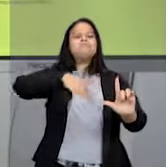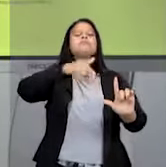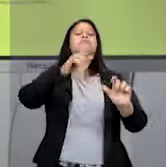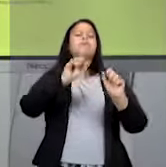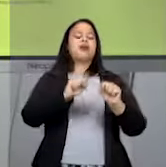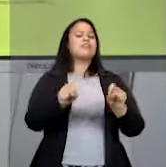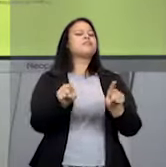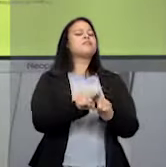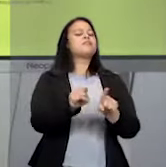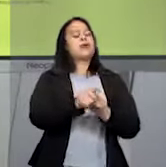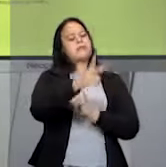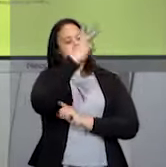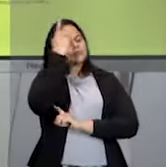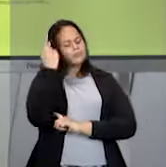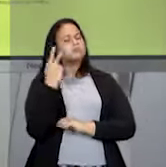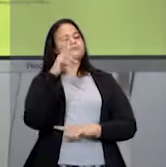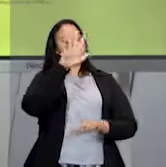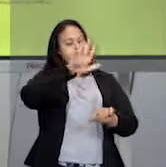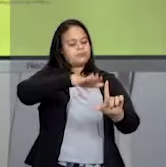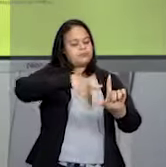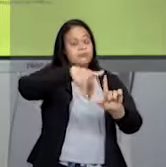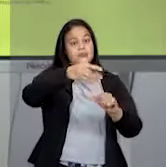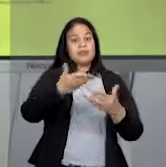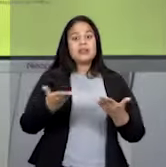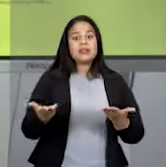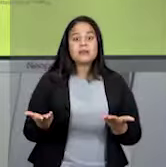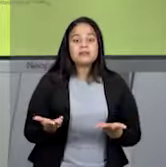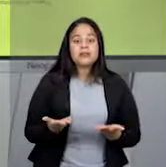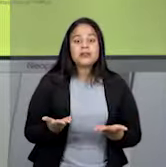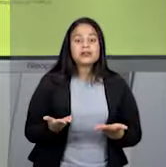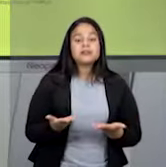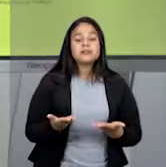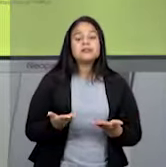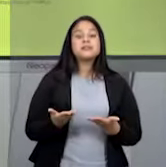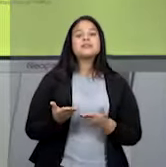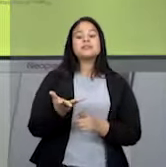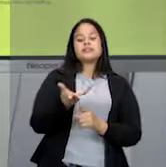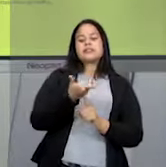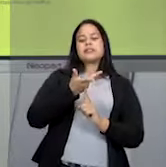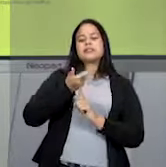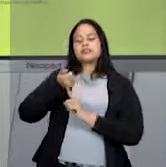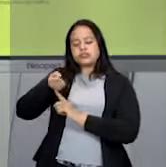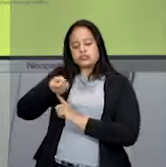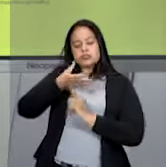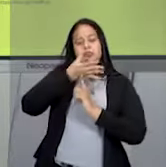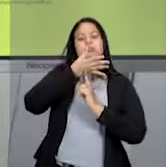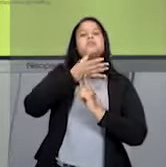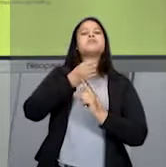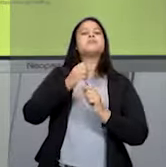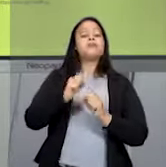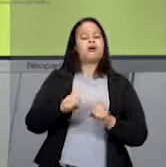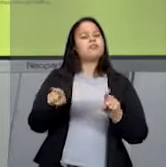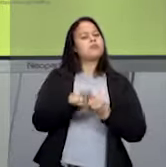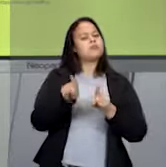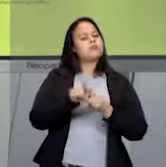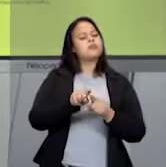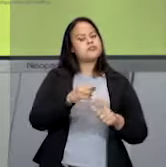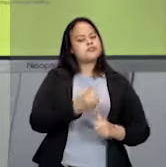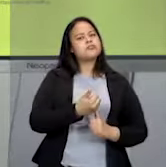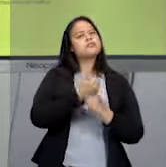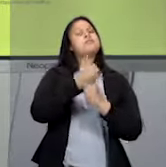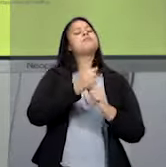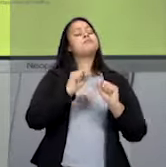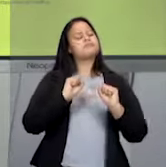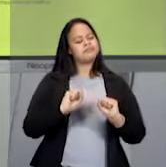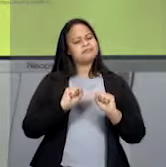Mas, na arte contemporânea, muitas coisas podem ser suporte. Até